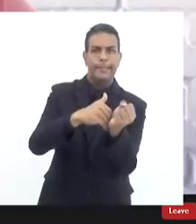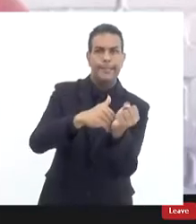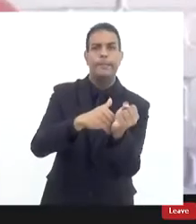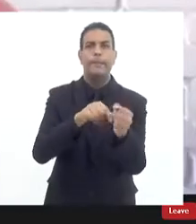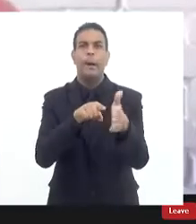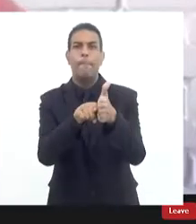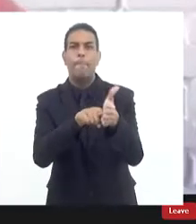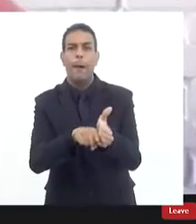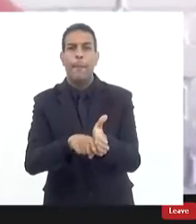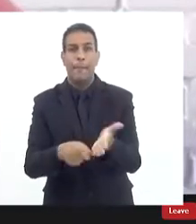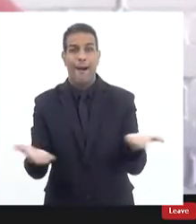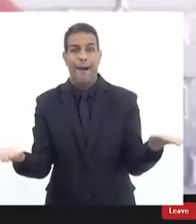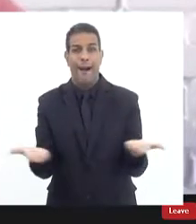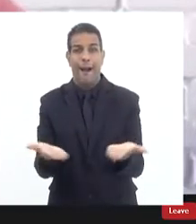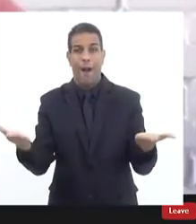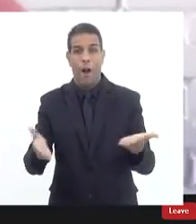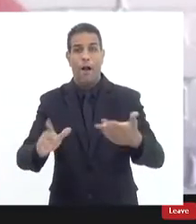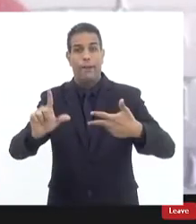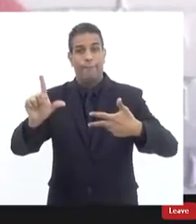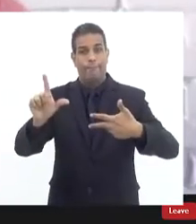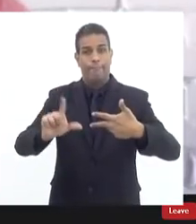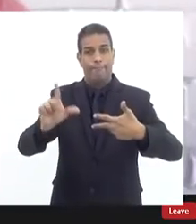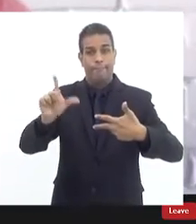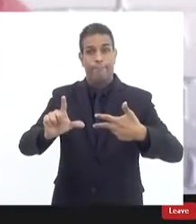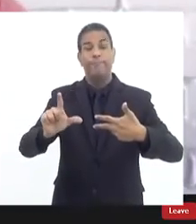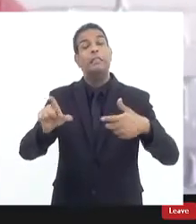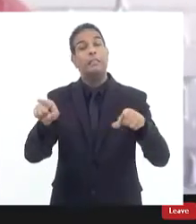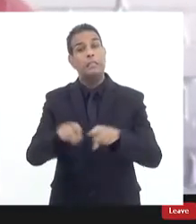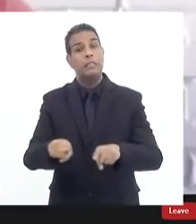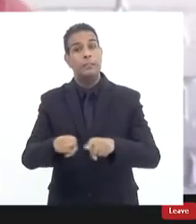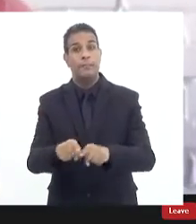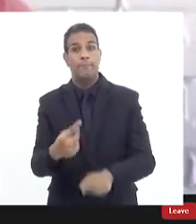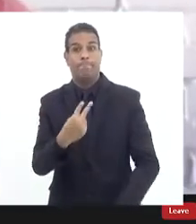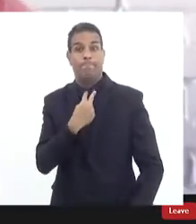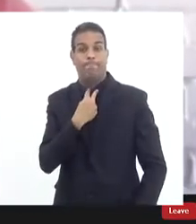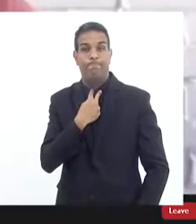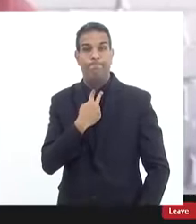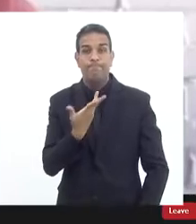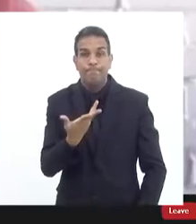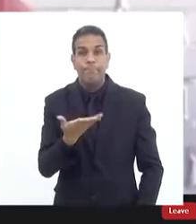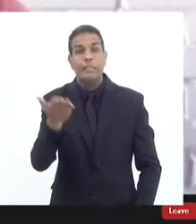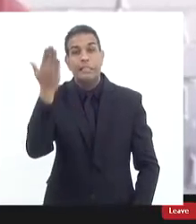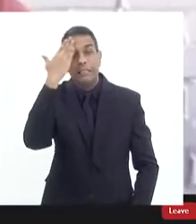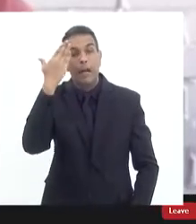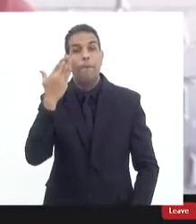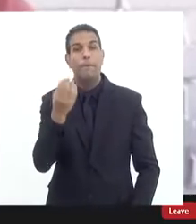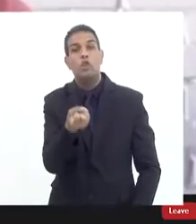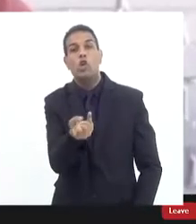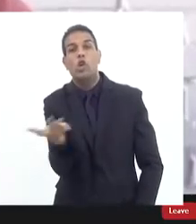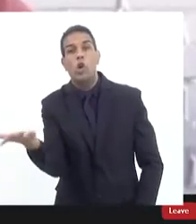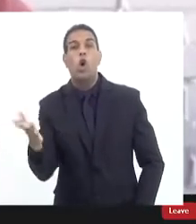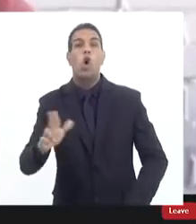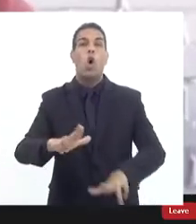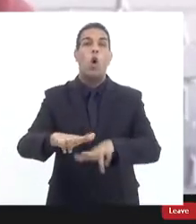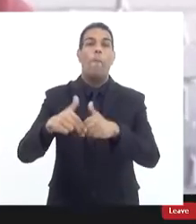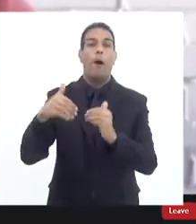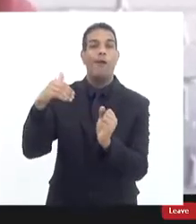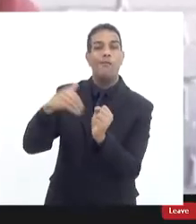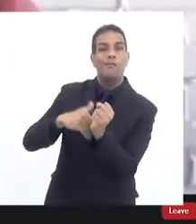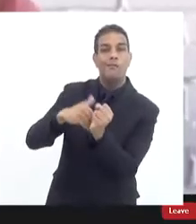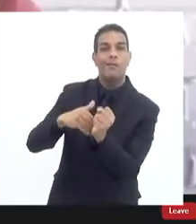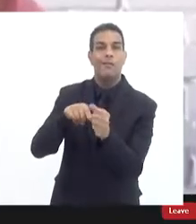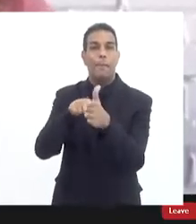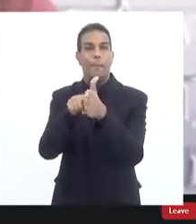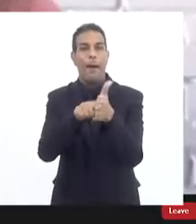poder legislativo inclusive a nossa limitação de acesso aos fatos mais ligados